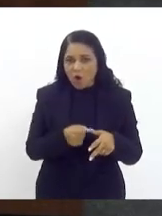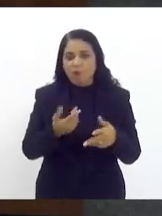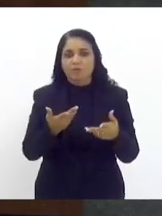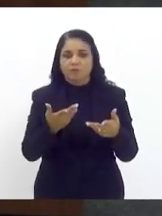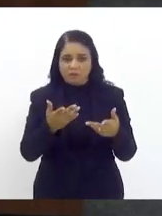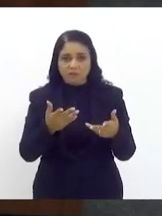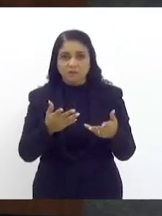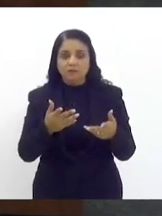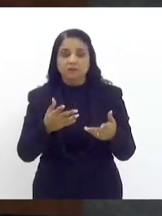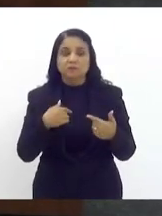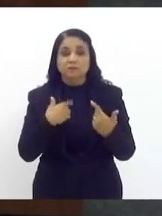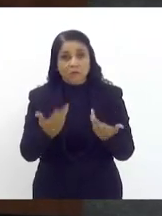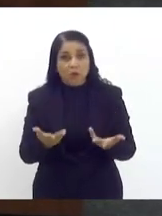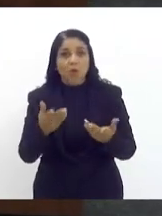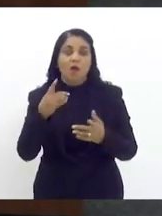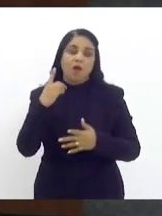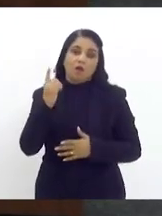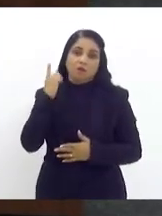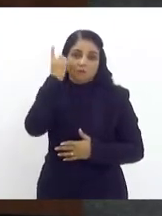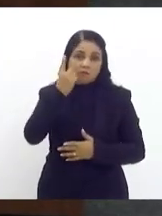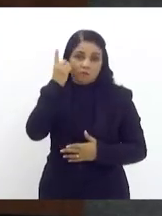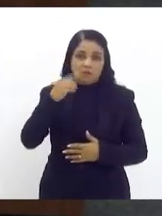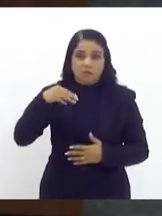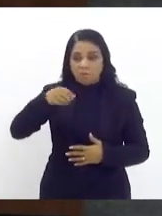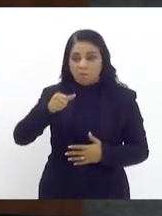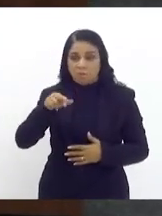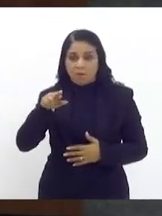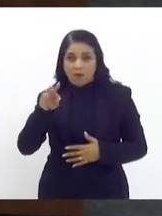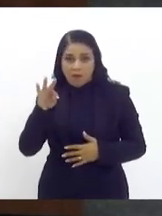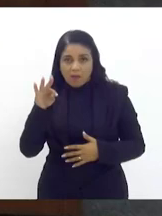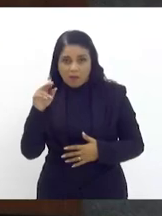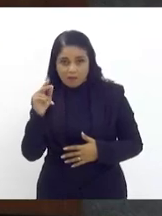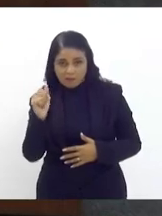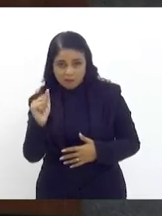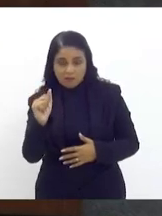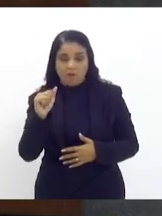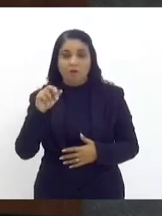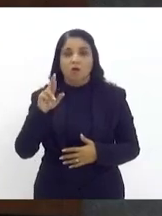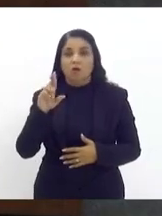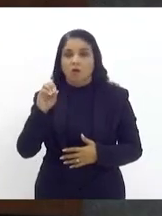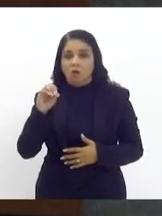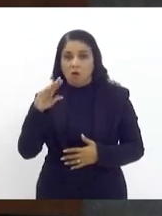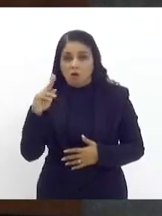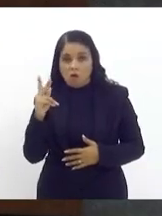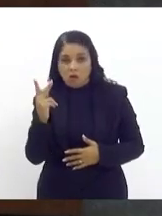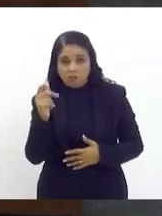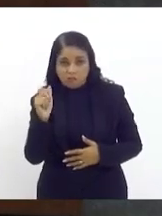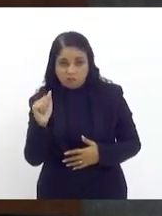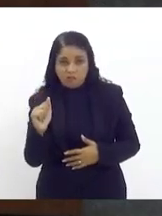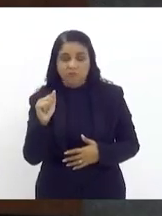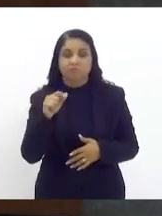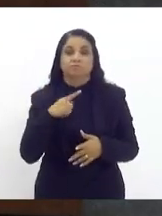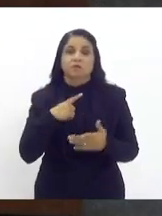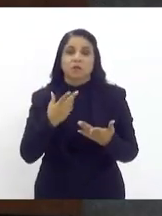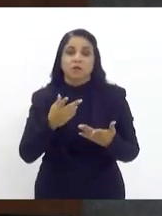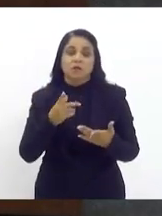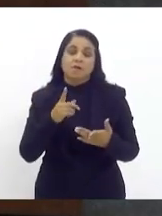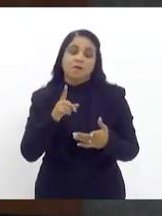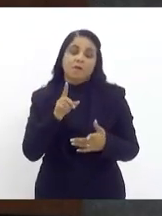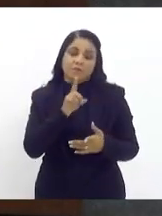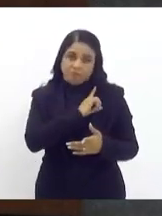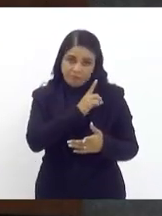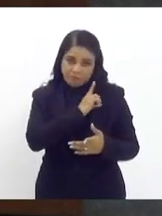Rocha, que é a nossa presidente da CPI de crime cibernético contra as mulheres, e de repente ela disse, não